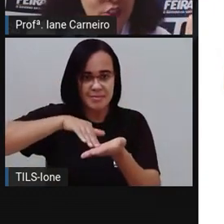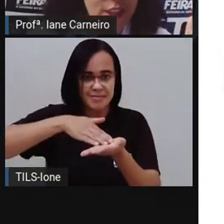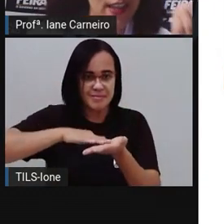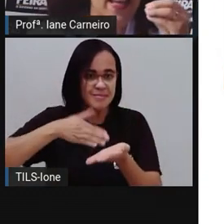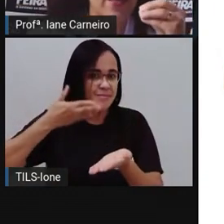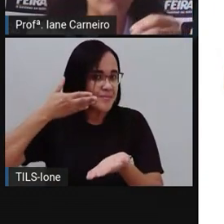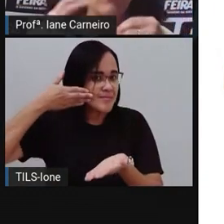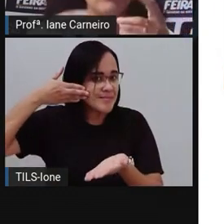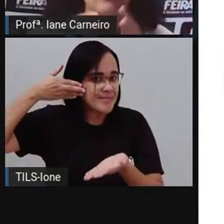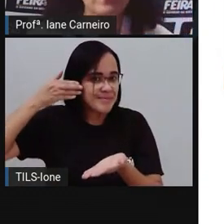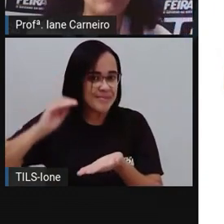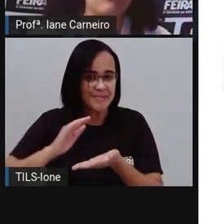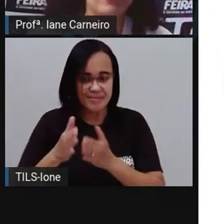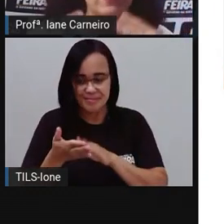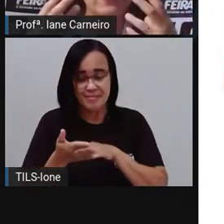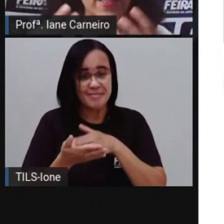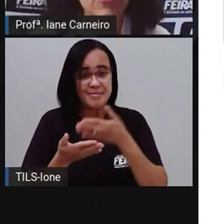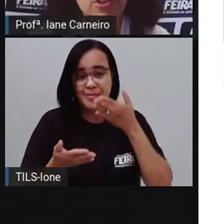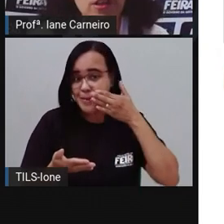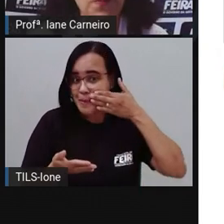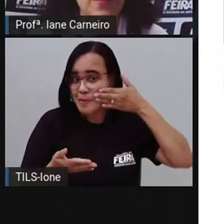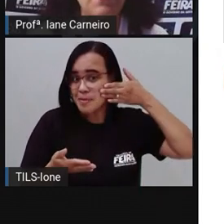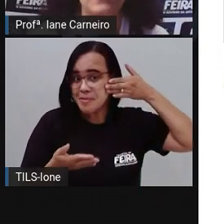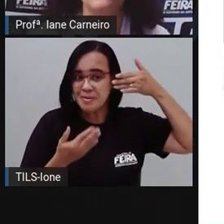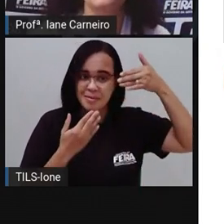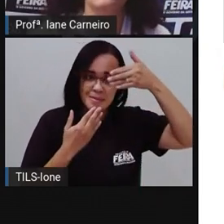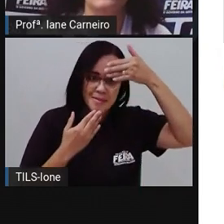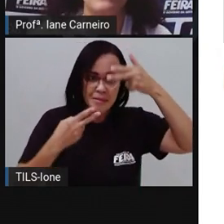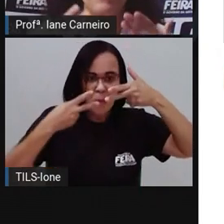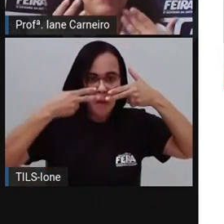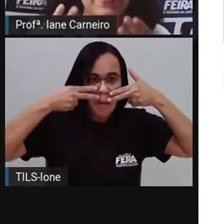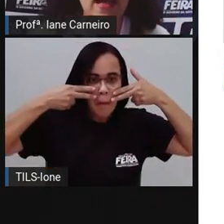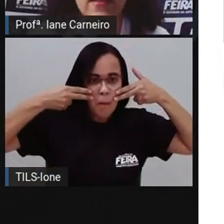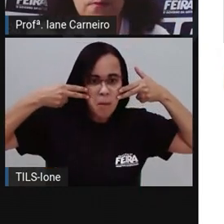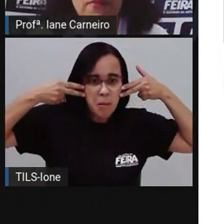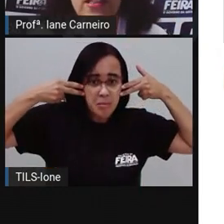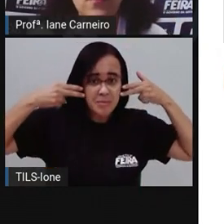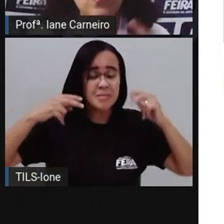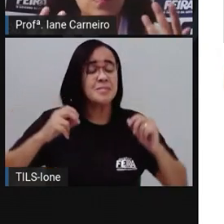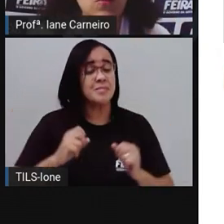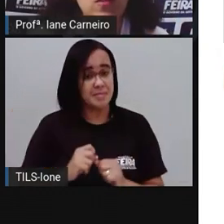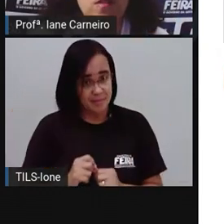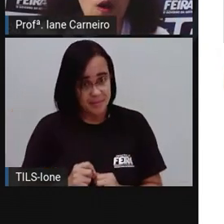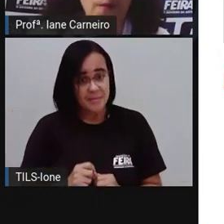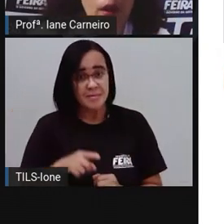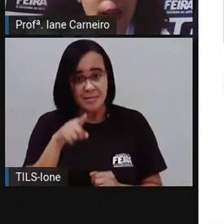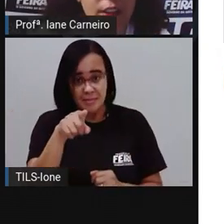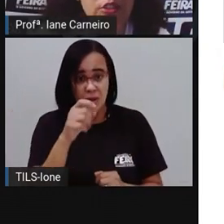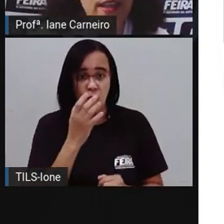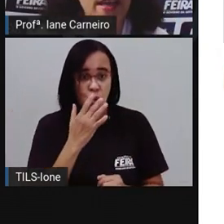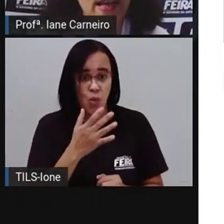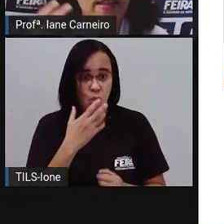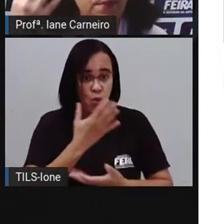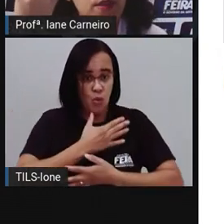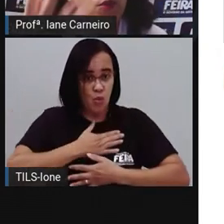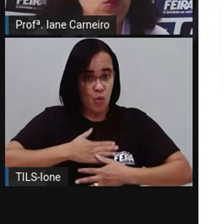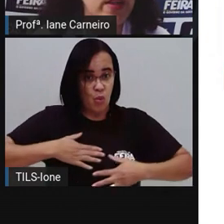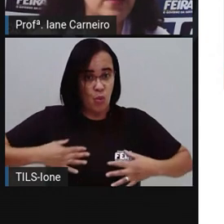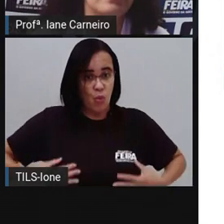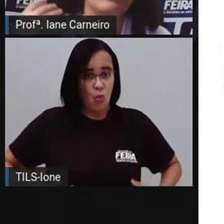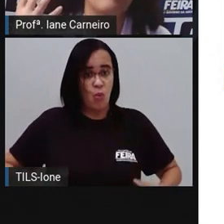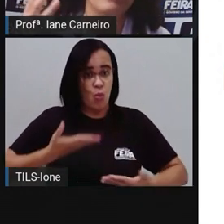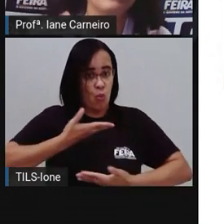Uma plantinha, né? De onde os indígenas retiram o pigmento, né? Para pintar, fazer as suas pinturas corporais, né? E aí cada